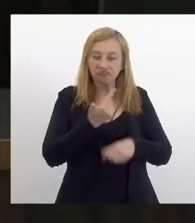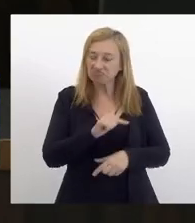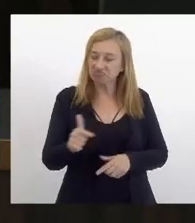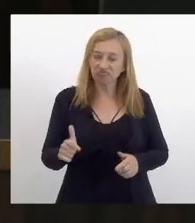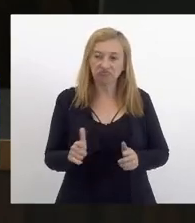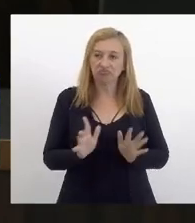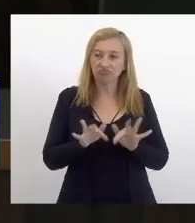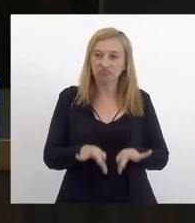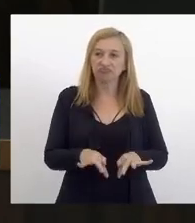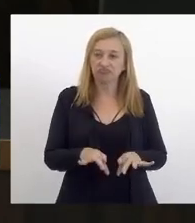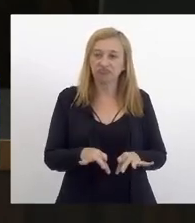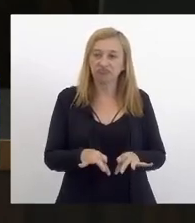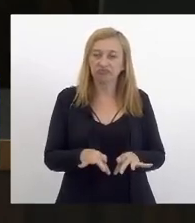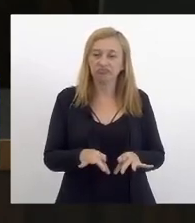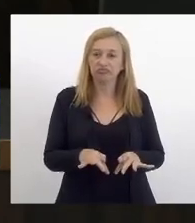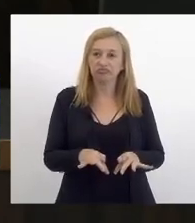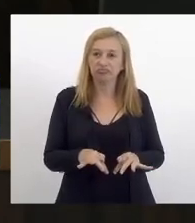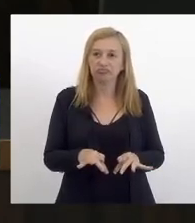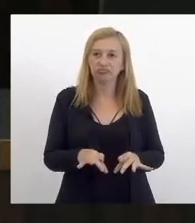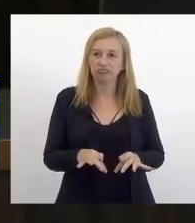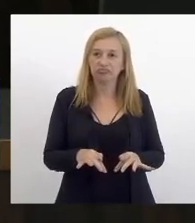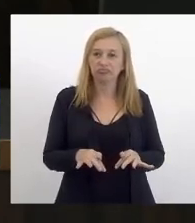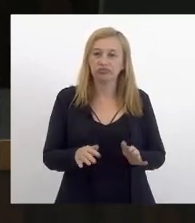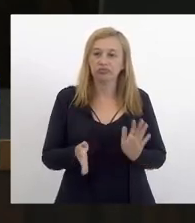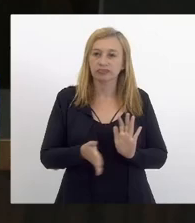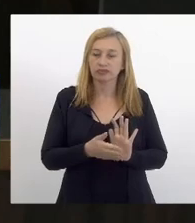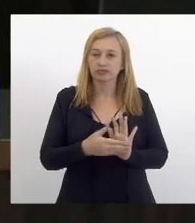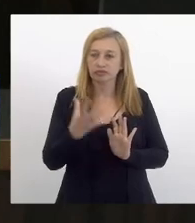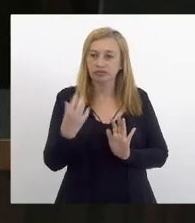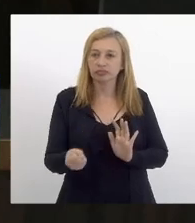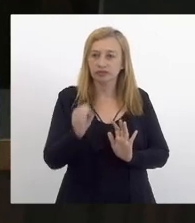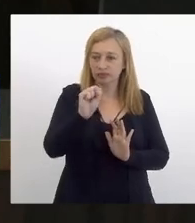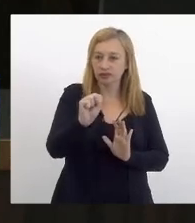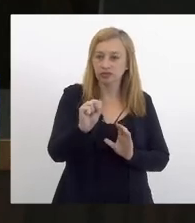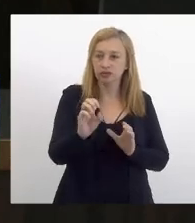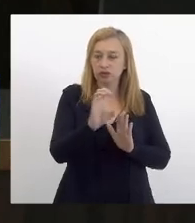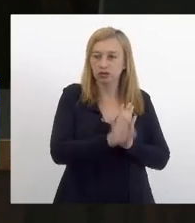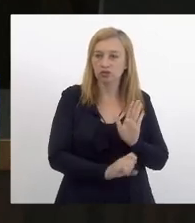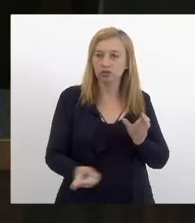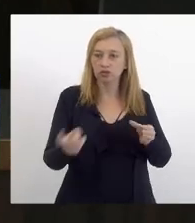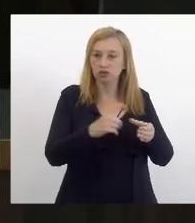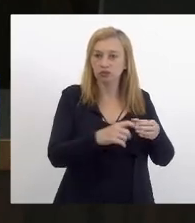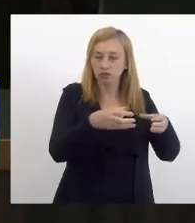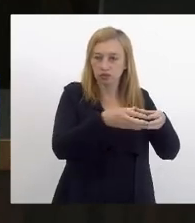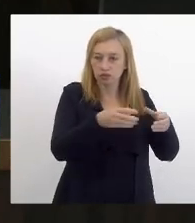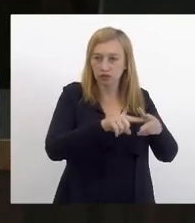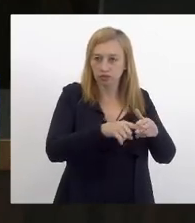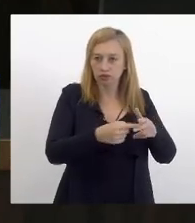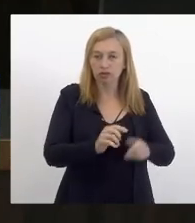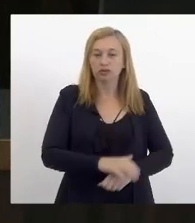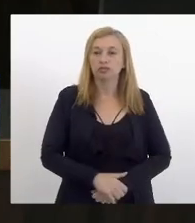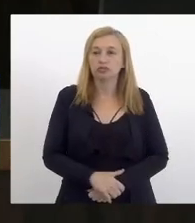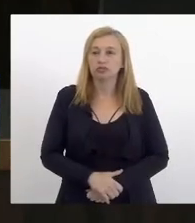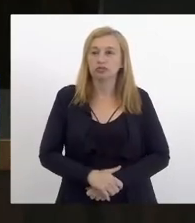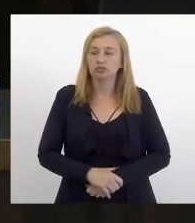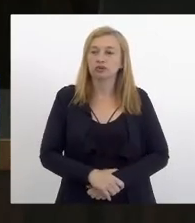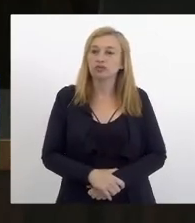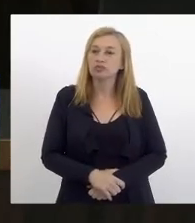havendo que aquele que tinha encerrado em discussão a presente proposta receber oito emendas e retorna às comissões